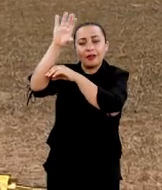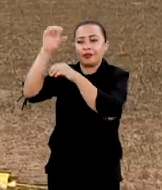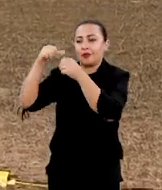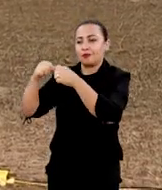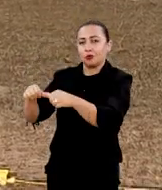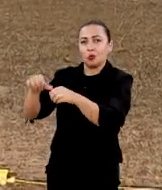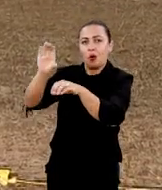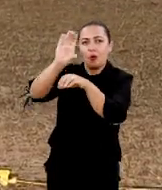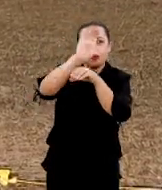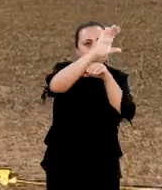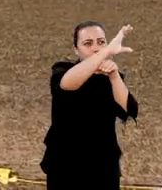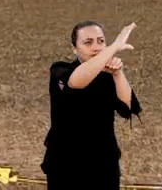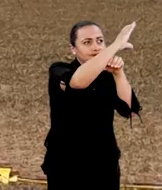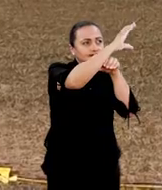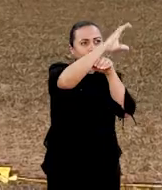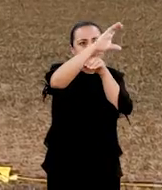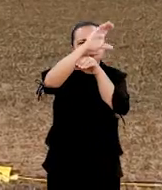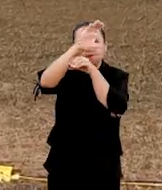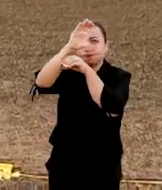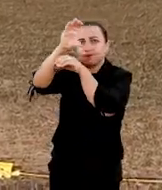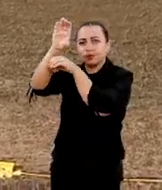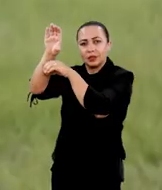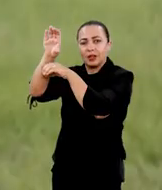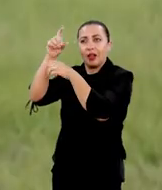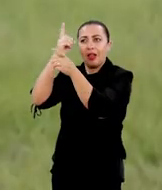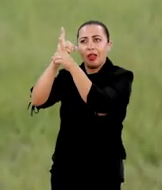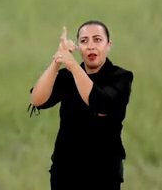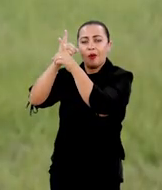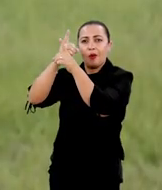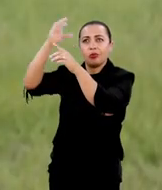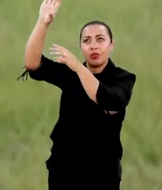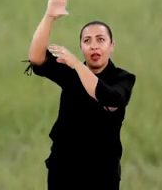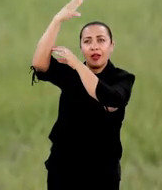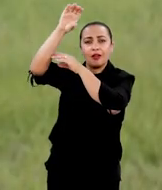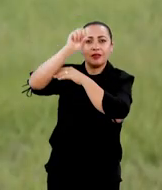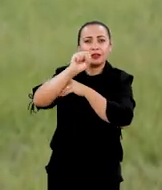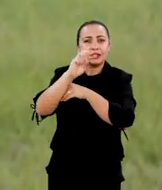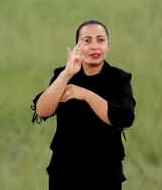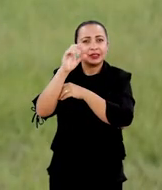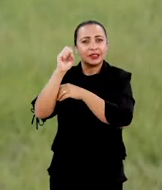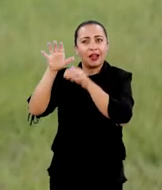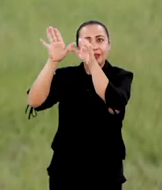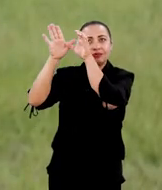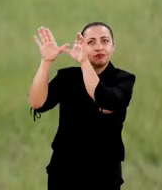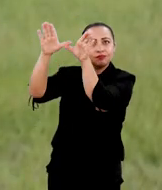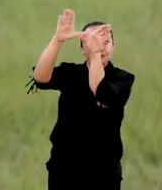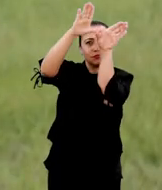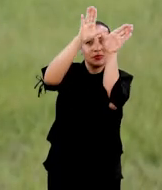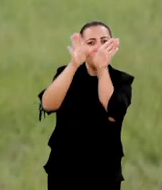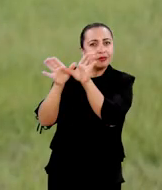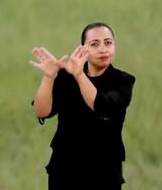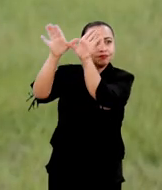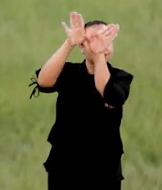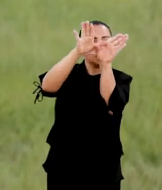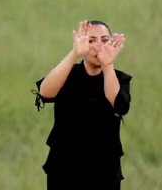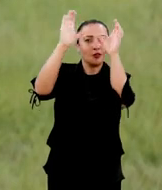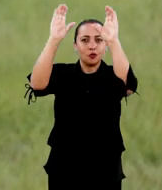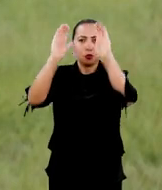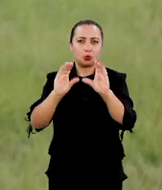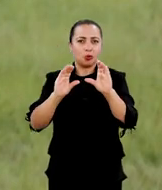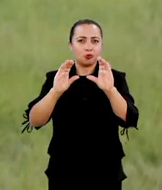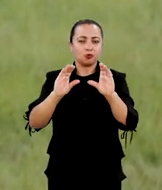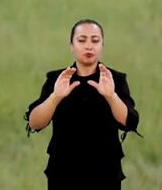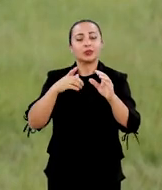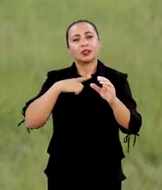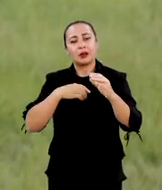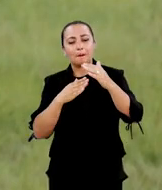Houve instalação de equipamento, e esse radar, o que ele faz? Ele rastreia satélites chamados Leo Satellite, que são satélites de